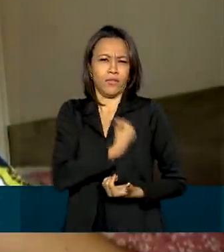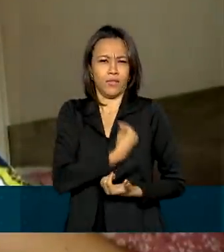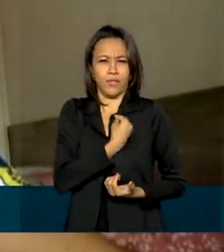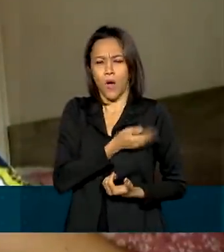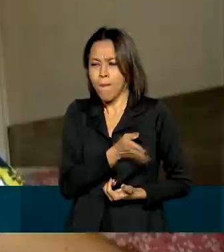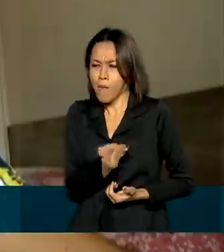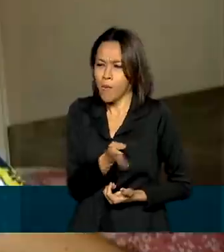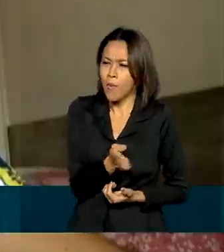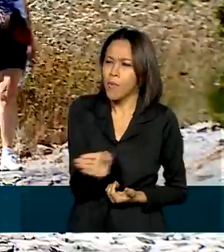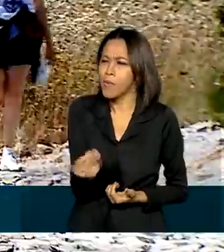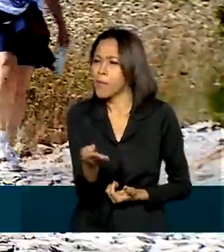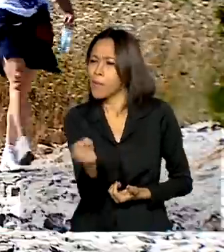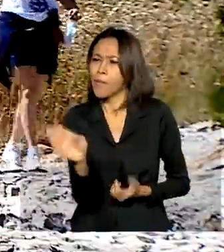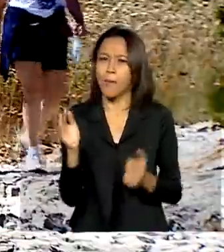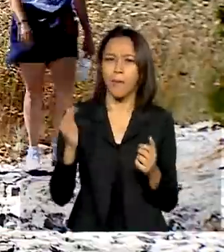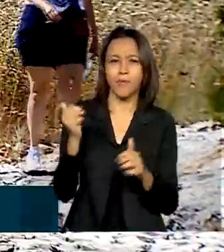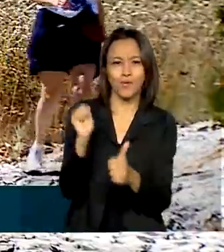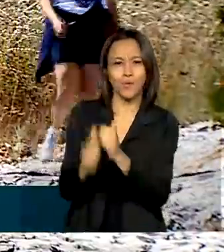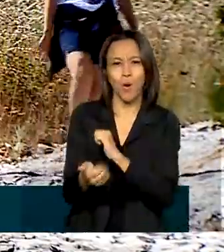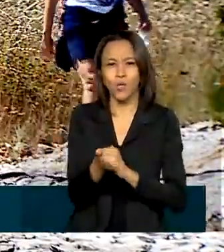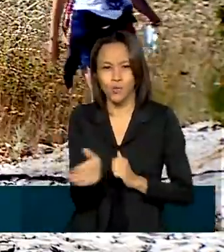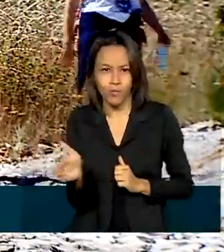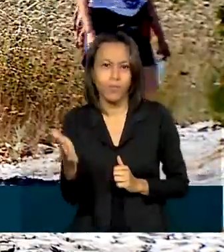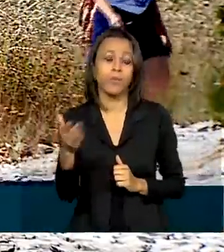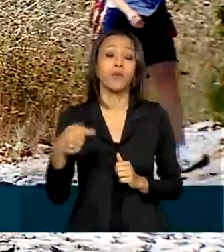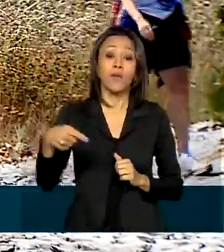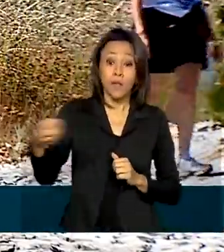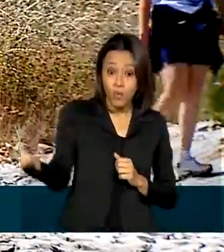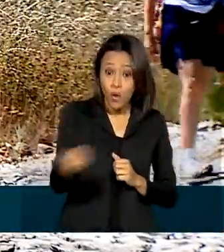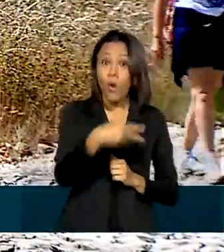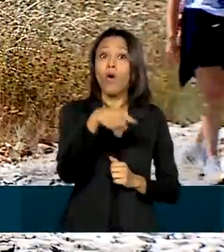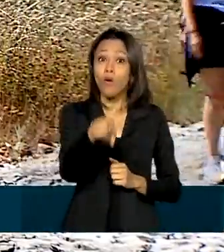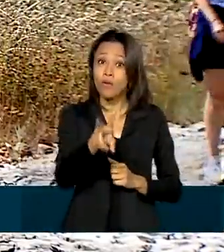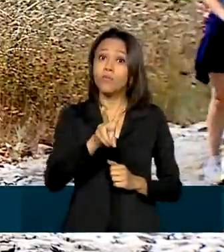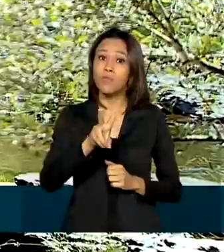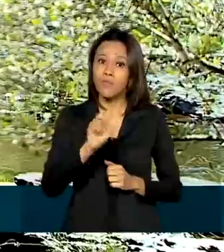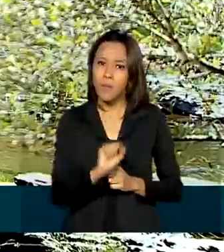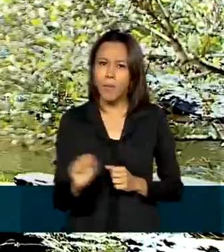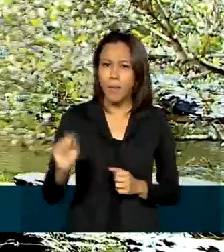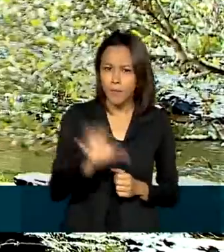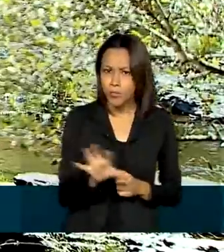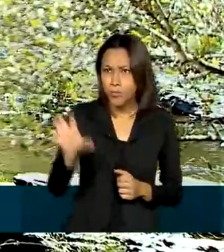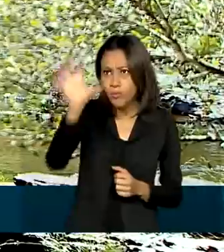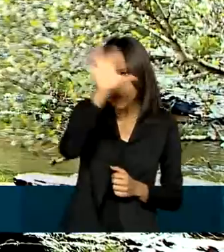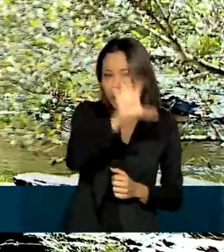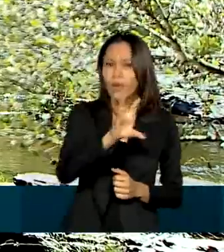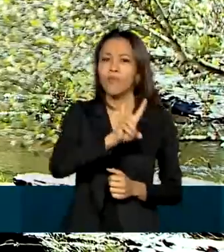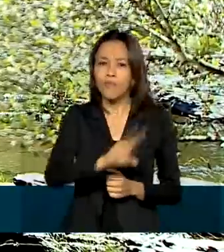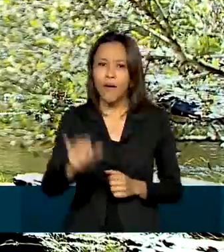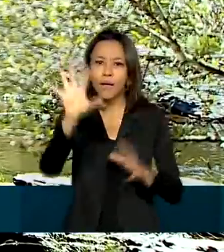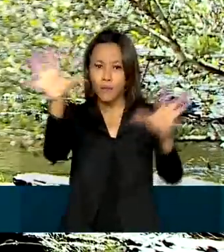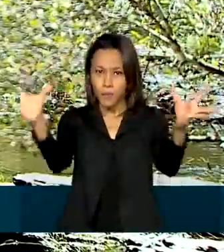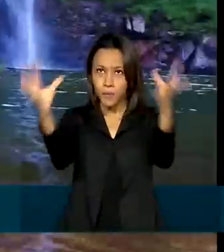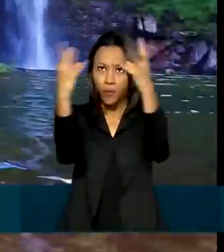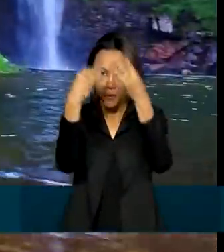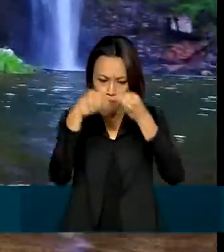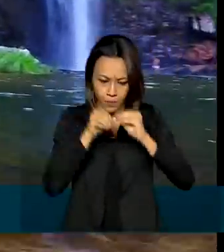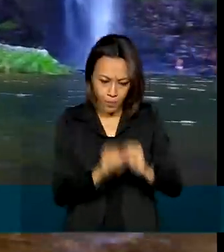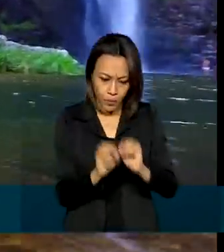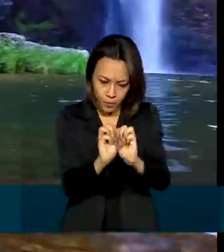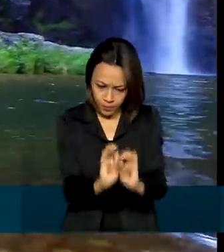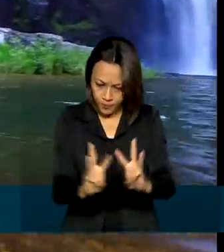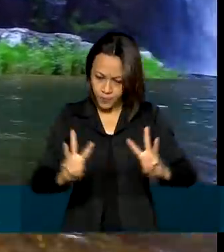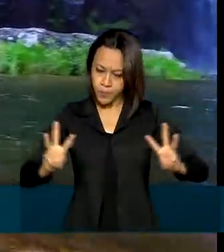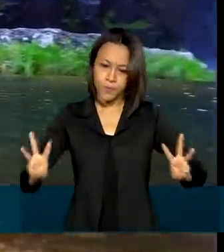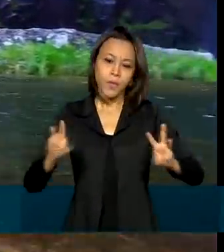turístico e esportivo. A partir de agora, novos trajetos nacionais e regionais poderão fazer parte da Rede Trilhas. Para